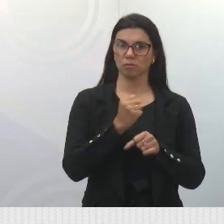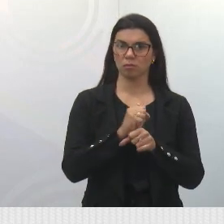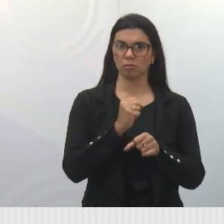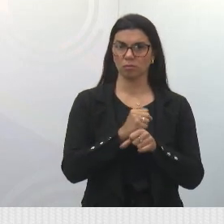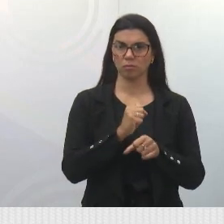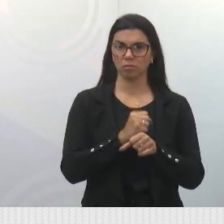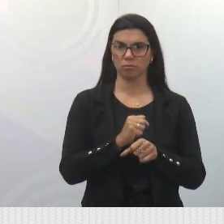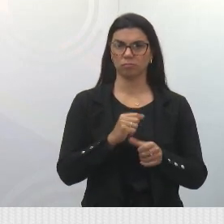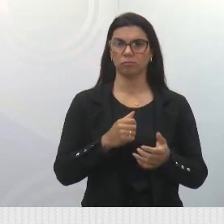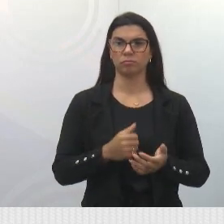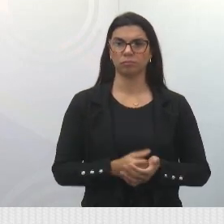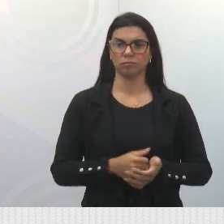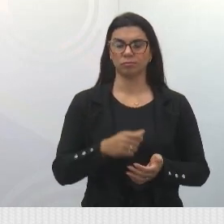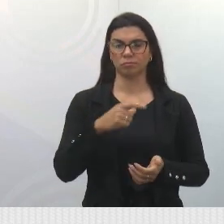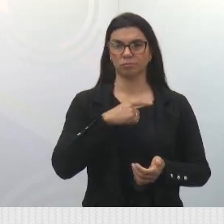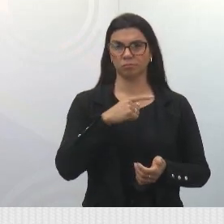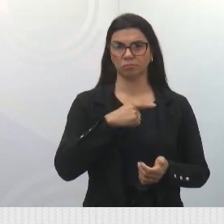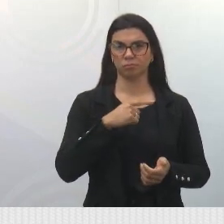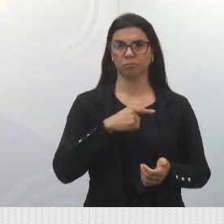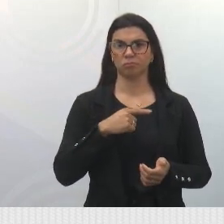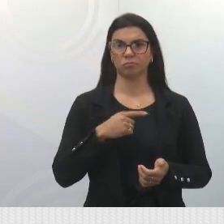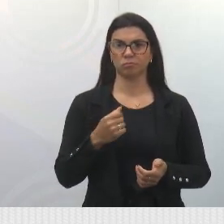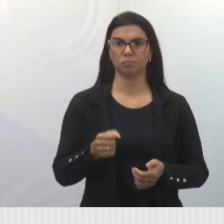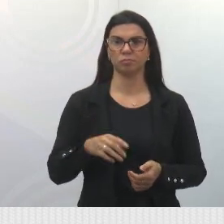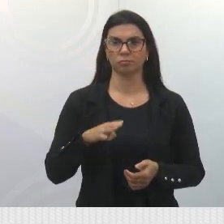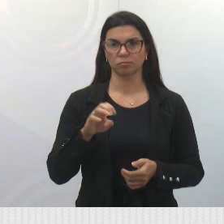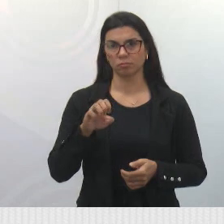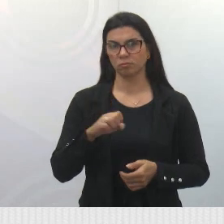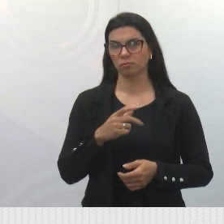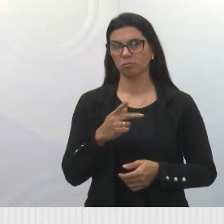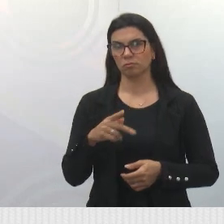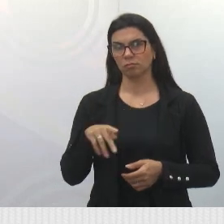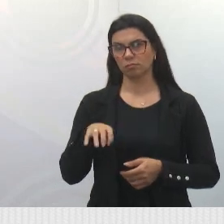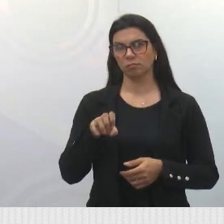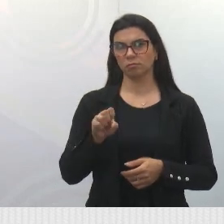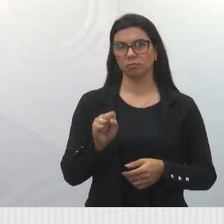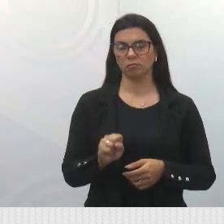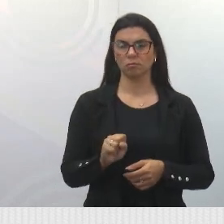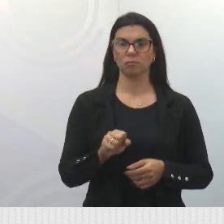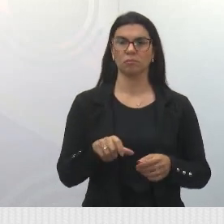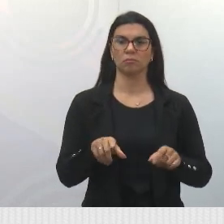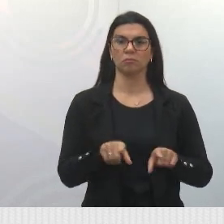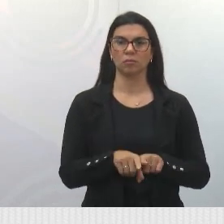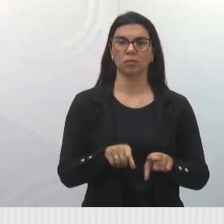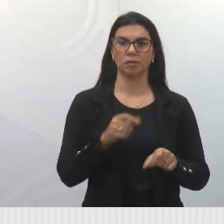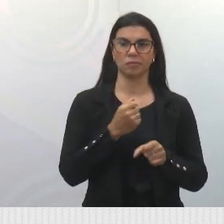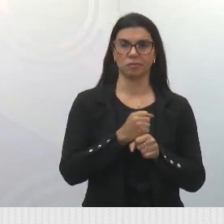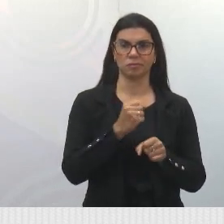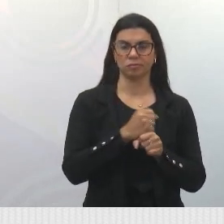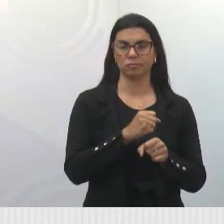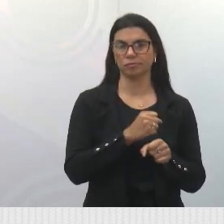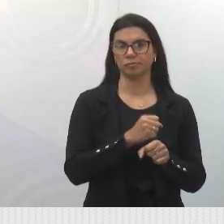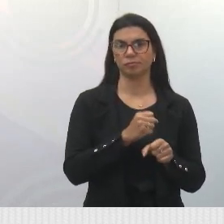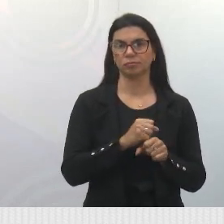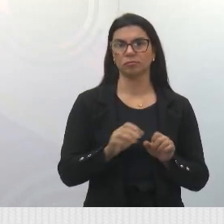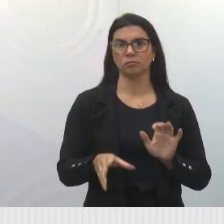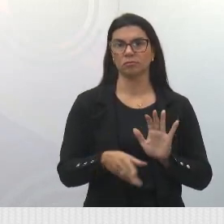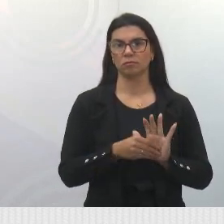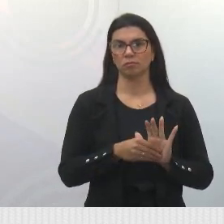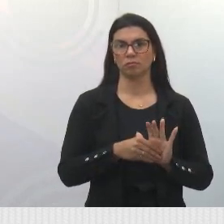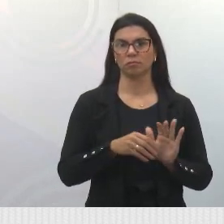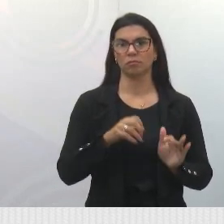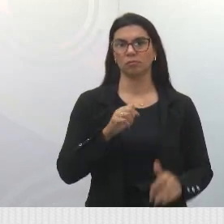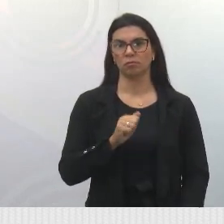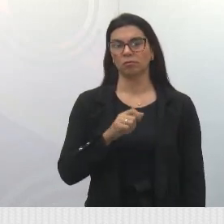naquele desvio que foi feito, o bypass que nós chamamos, naquela obra para fazer a colocação das